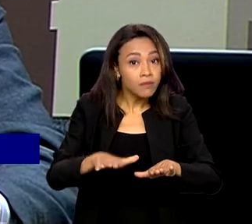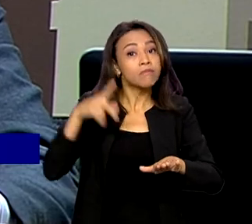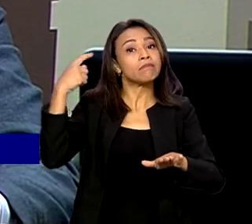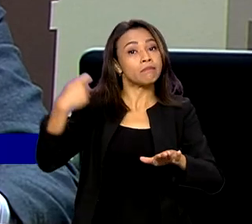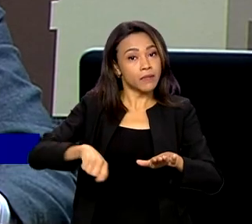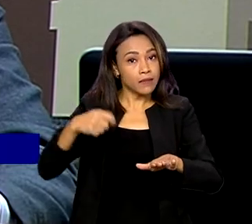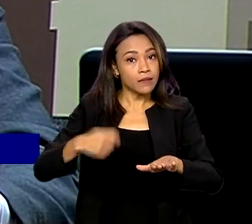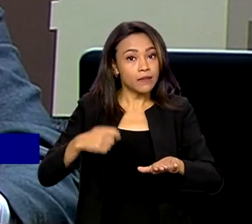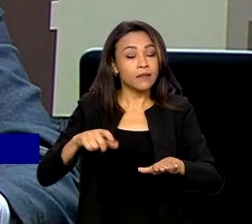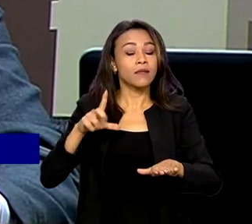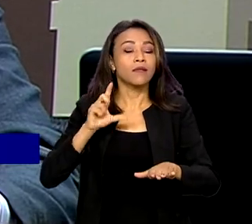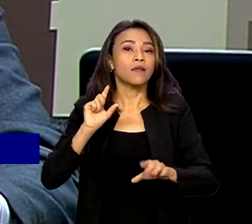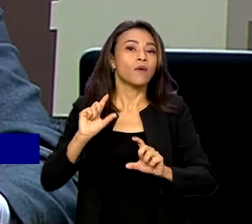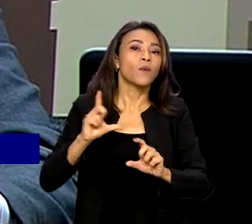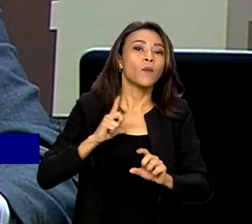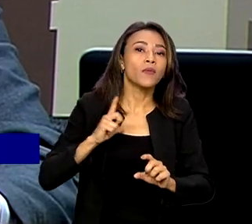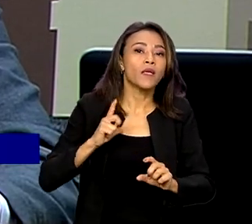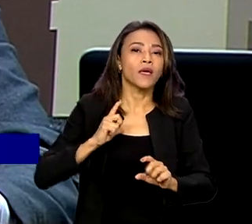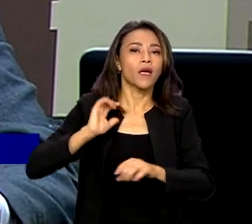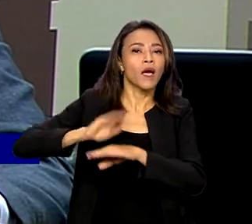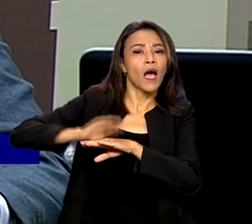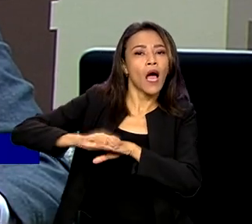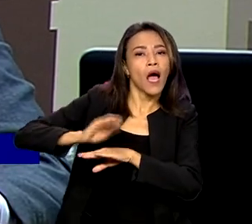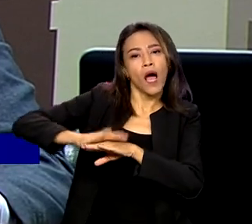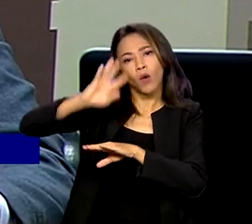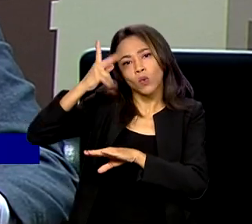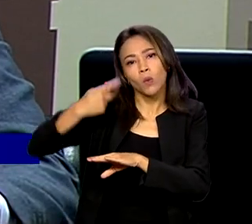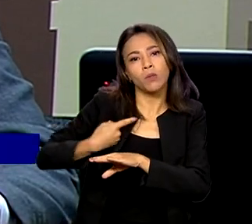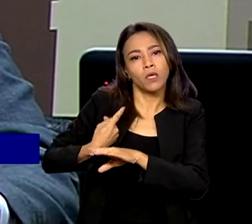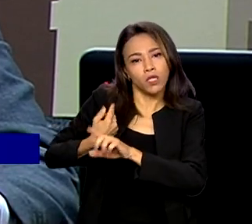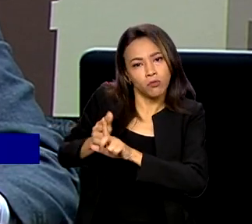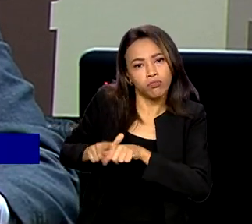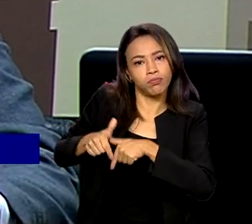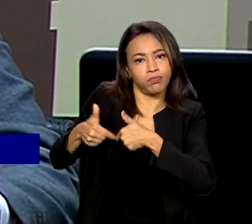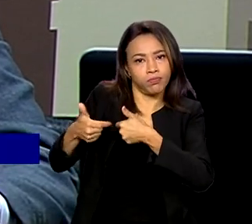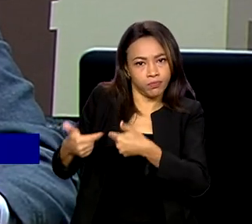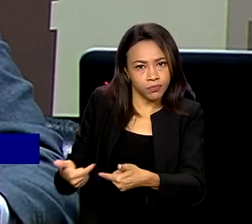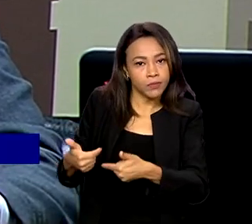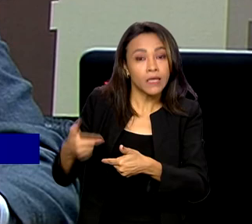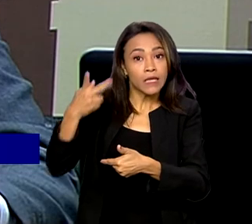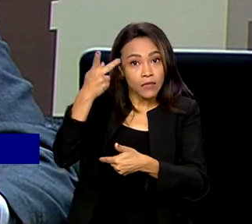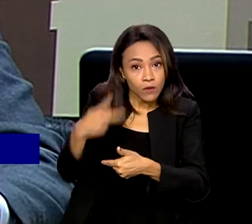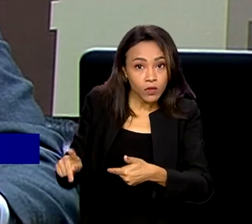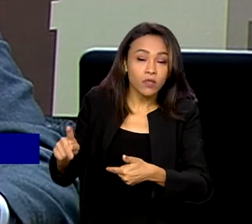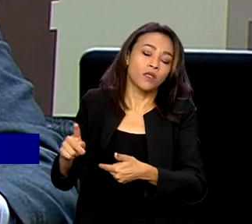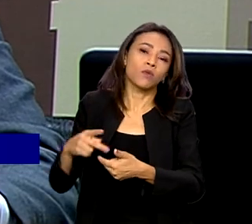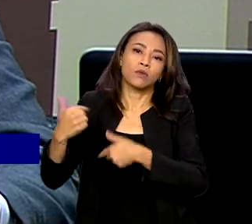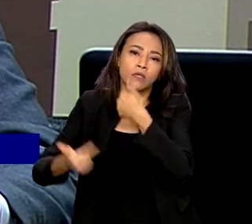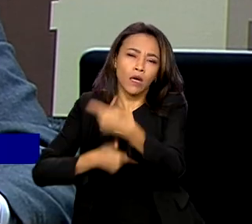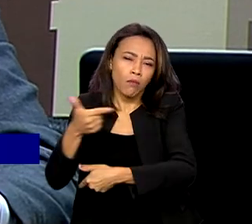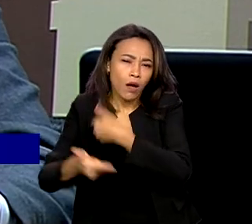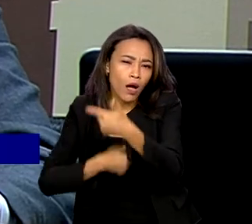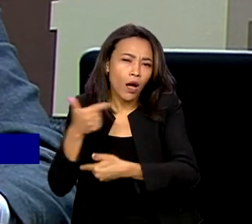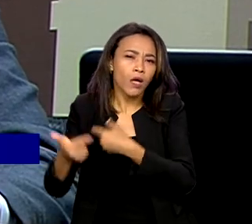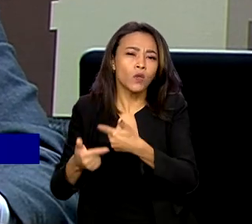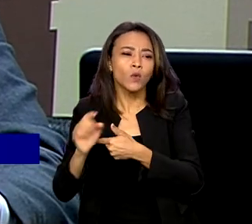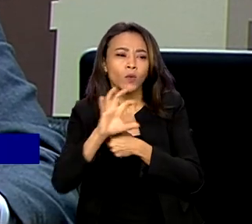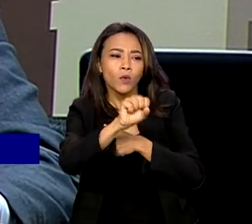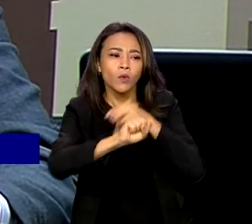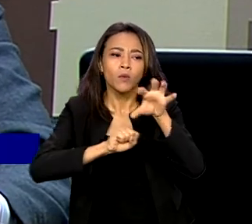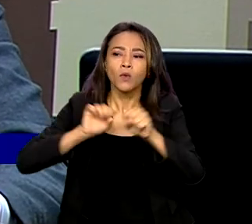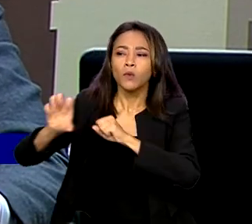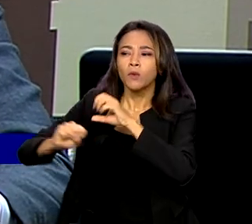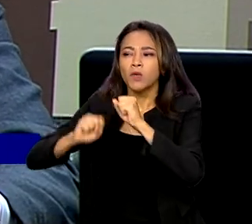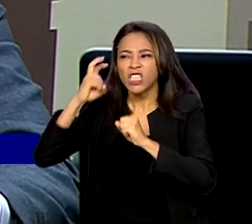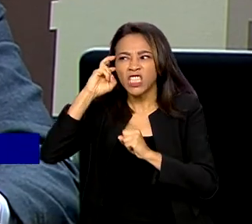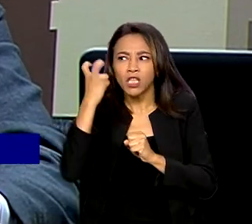contar com independência, autonomia operacional, inclusive incorporando em suas rotinas as mais avançadas técnicas de